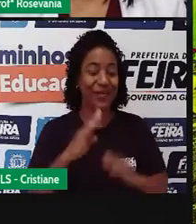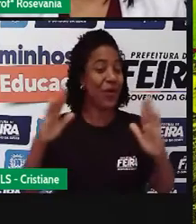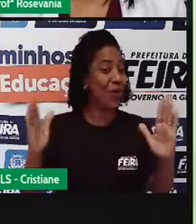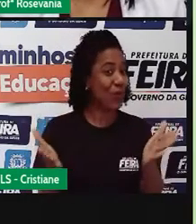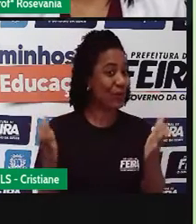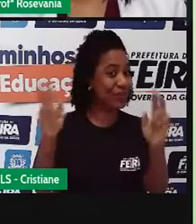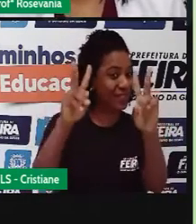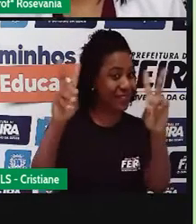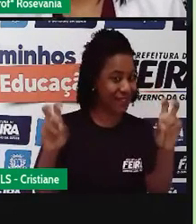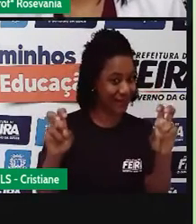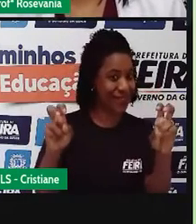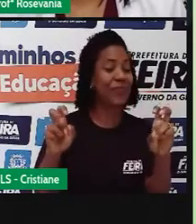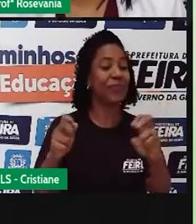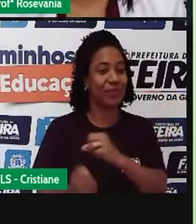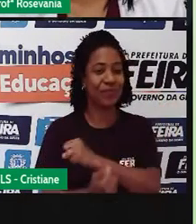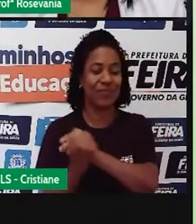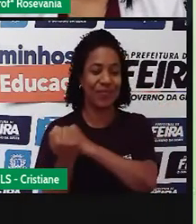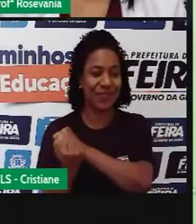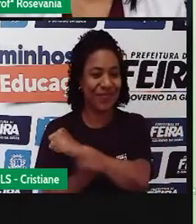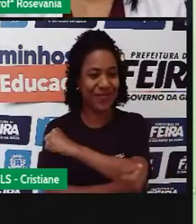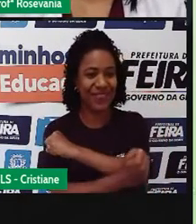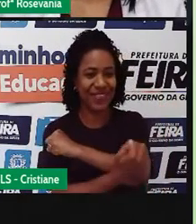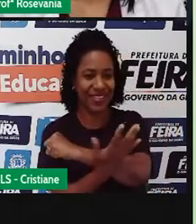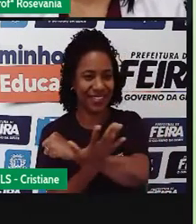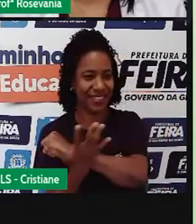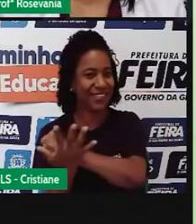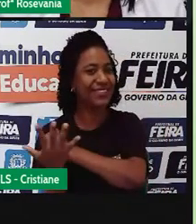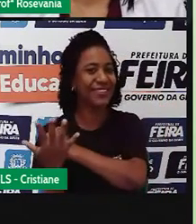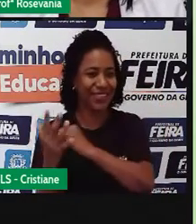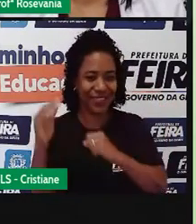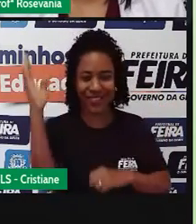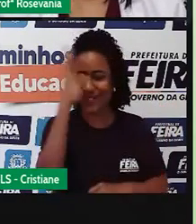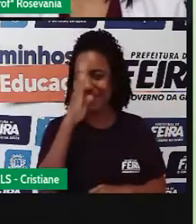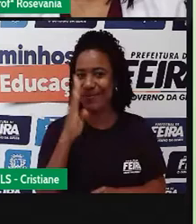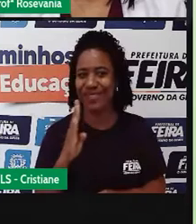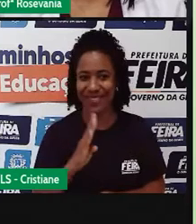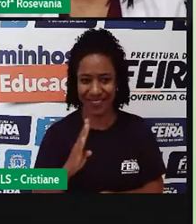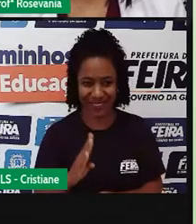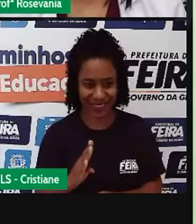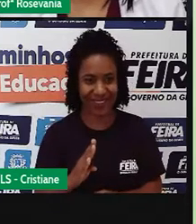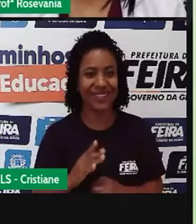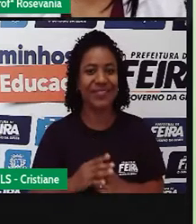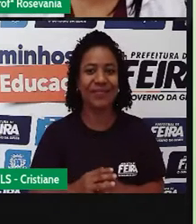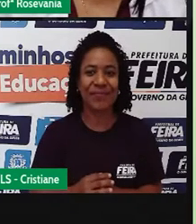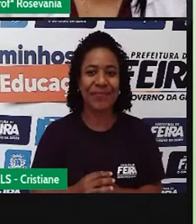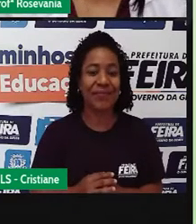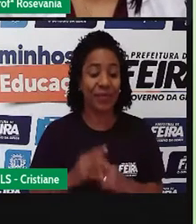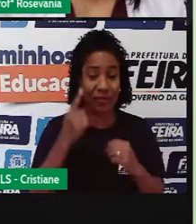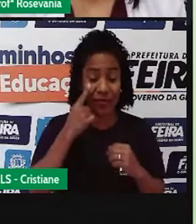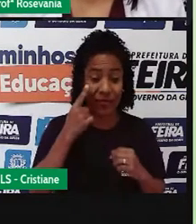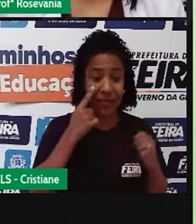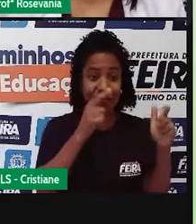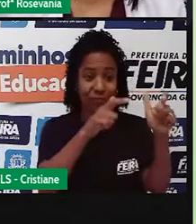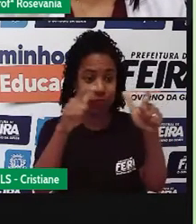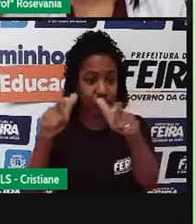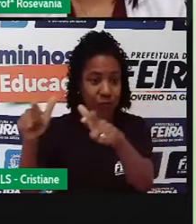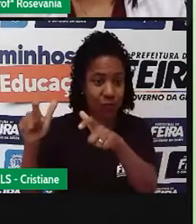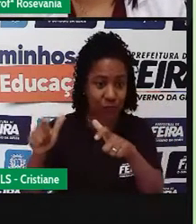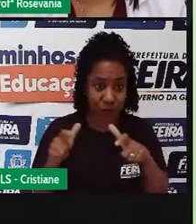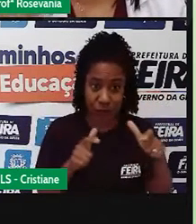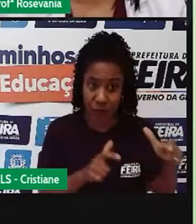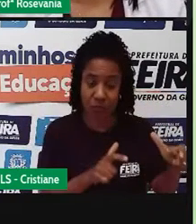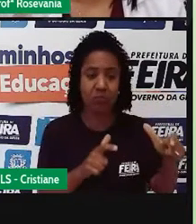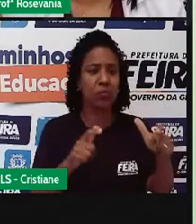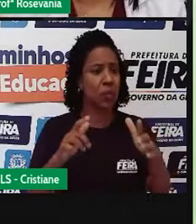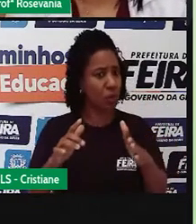a vegetação brasileira. E vocês percebem, né, que de acordo com a nossa localização, que a gente tá, né,